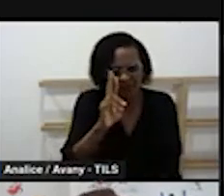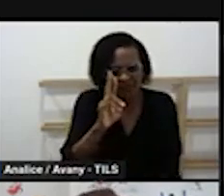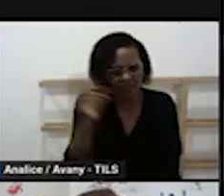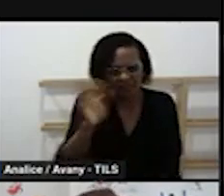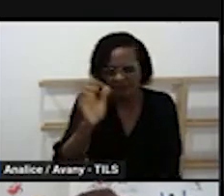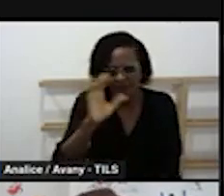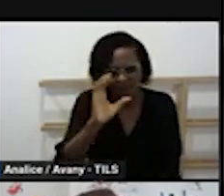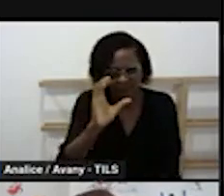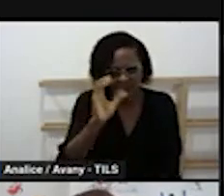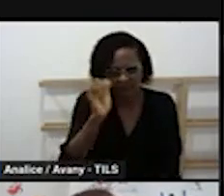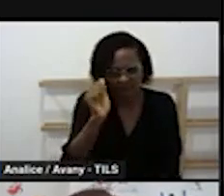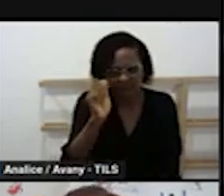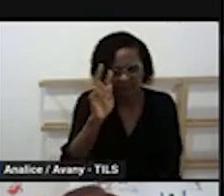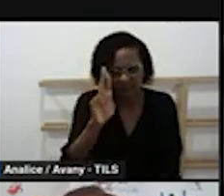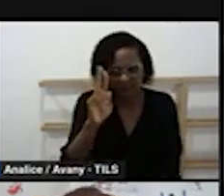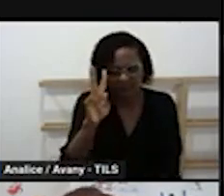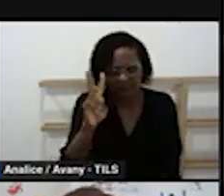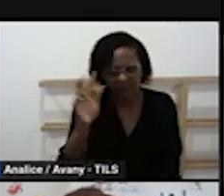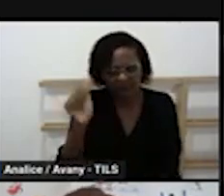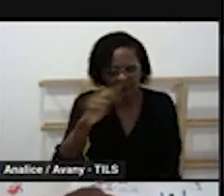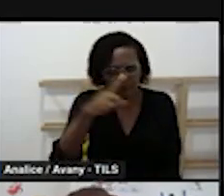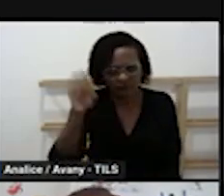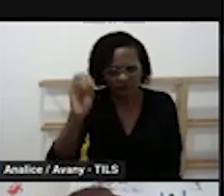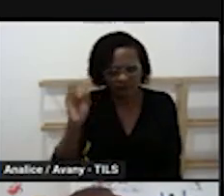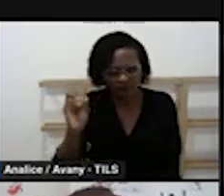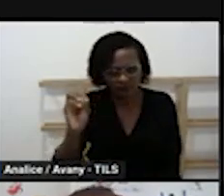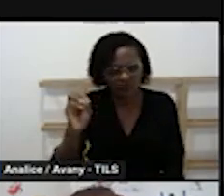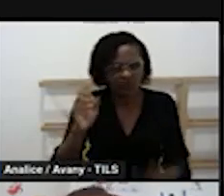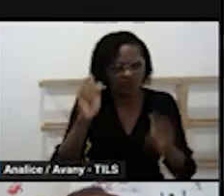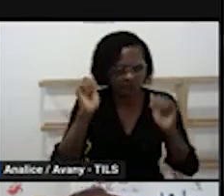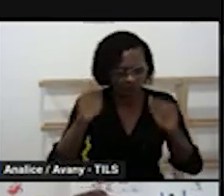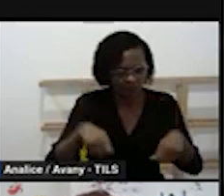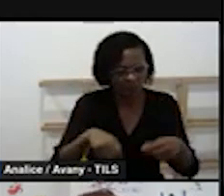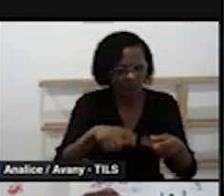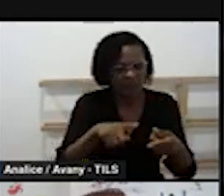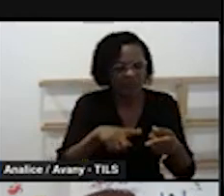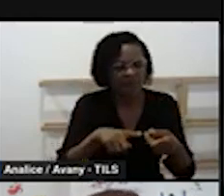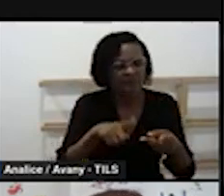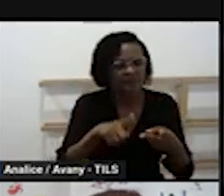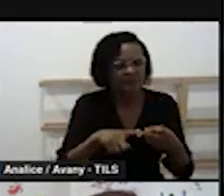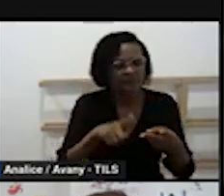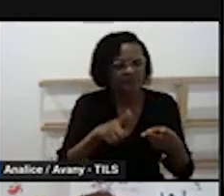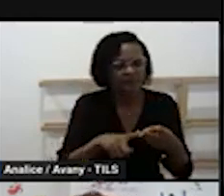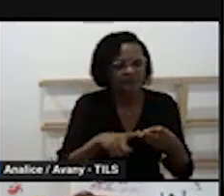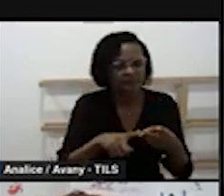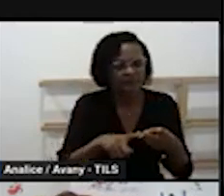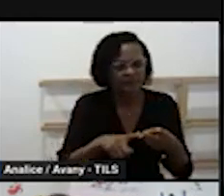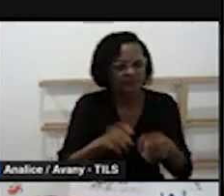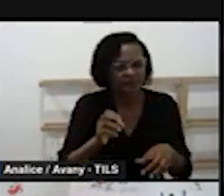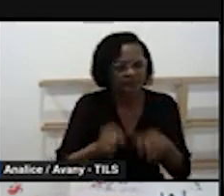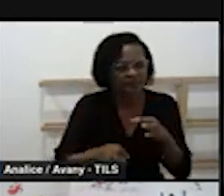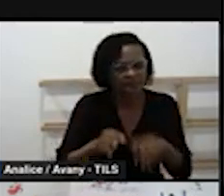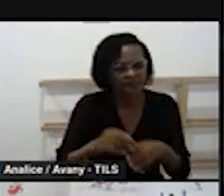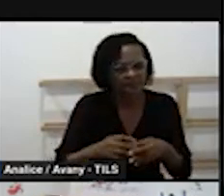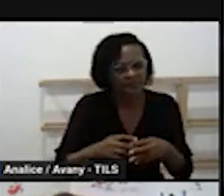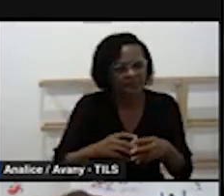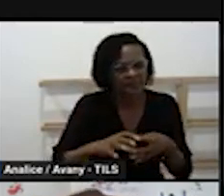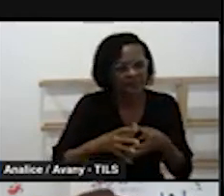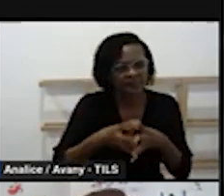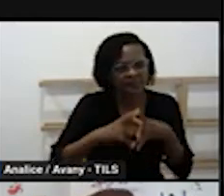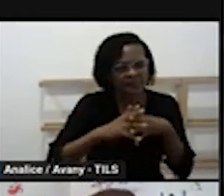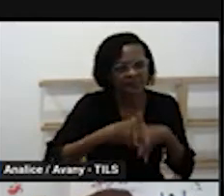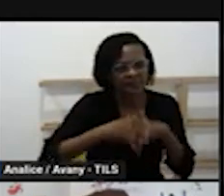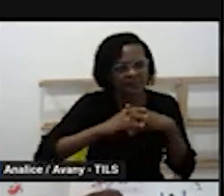outros suportes artísticos que a gente pode usar com as crianças da educação infantil então oficinas construção de brinquedos